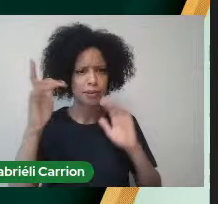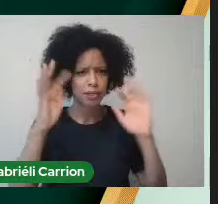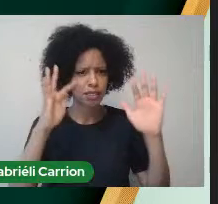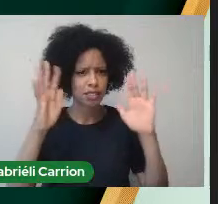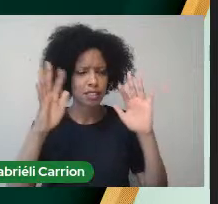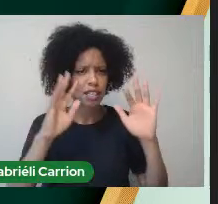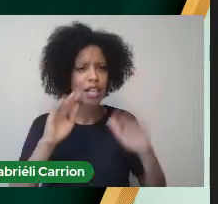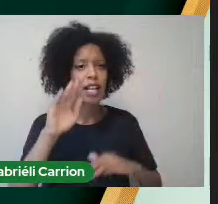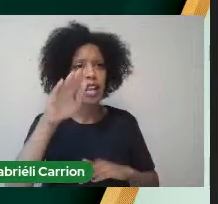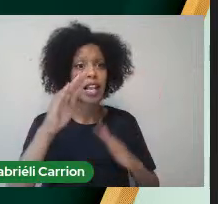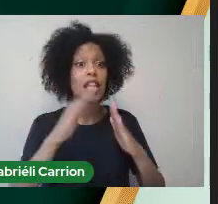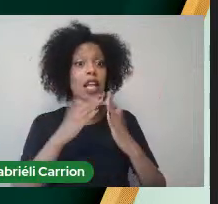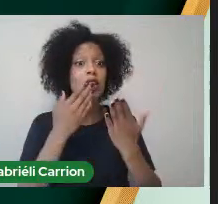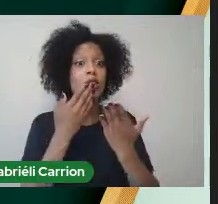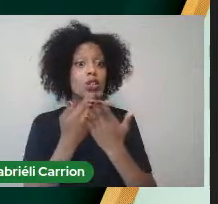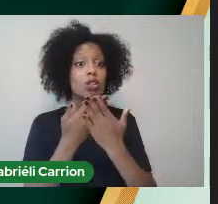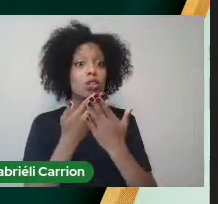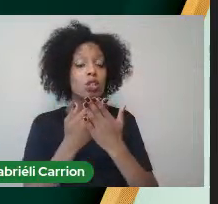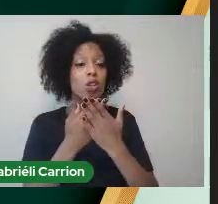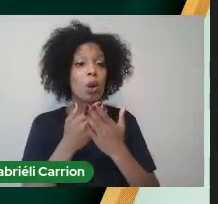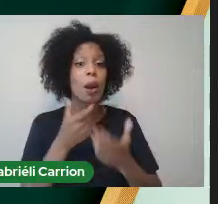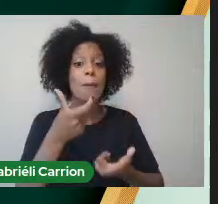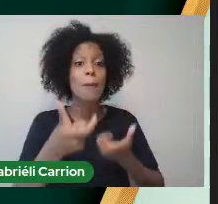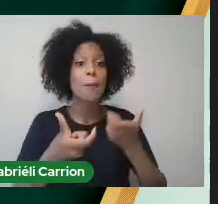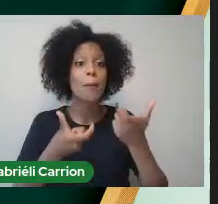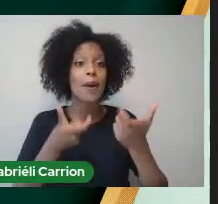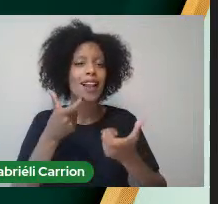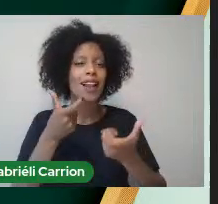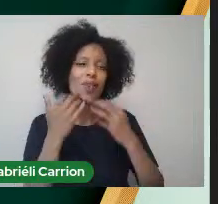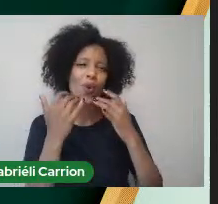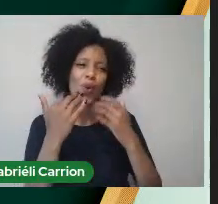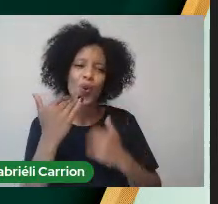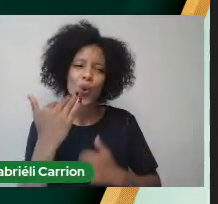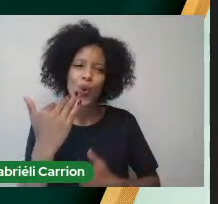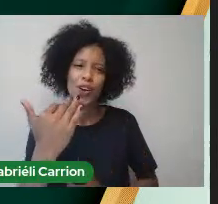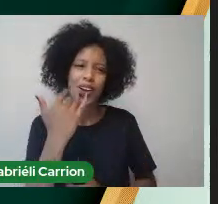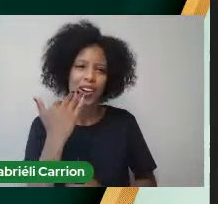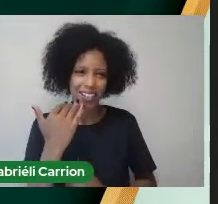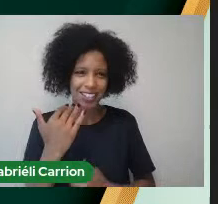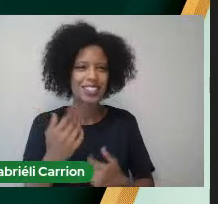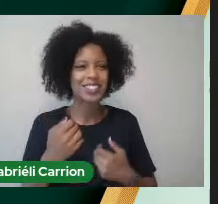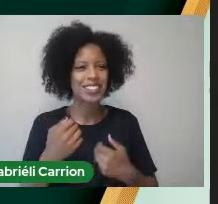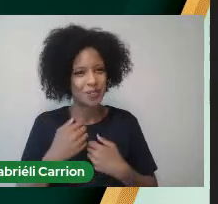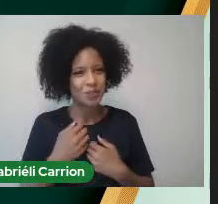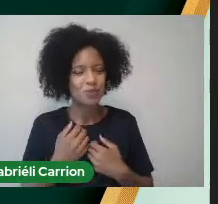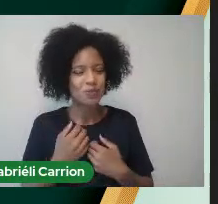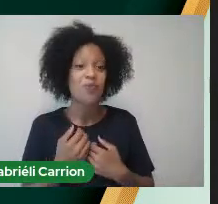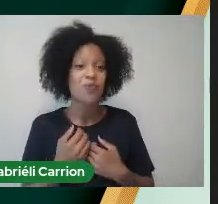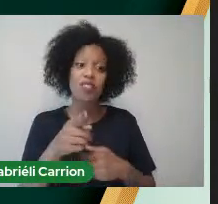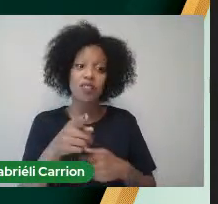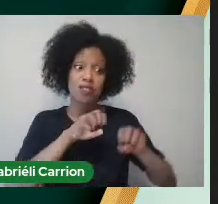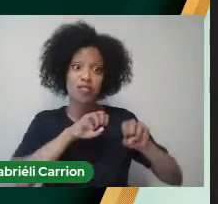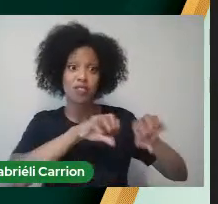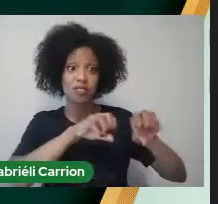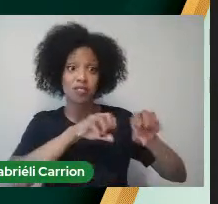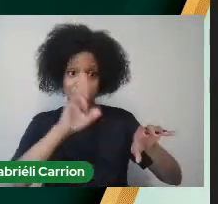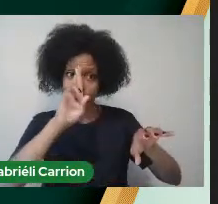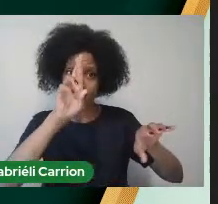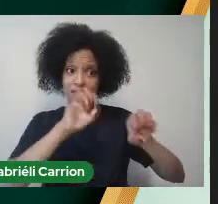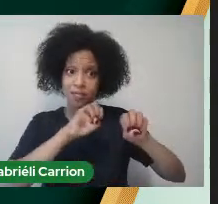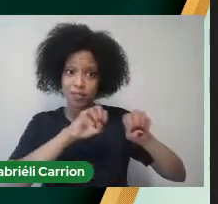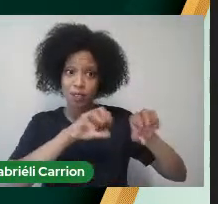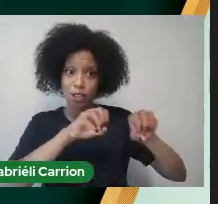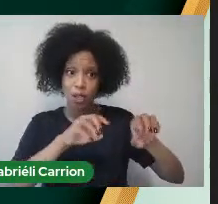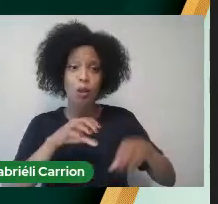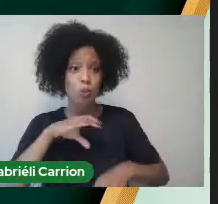escolas Mais palavras Multicoloridas Tá? Quando vocês Atuarem como Professores de Português